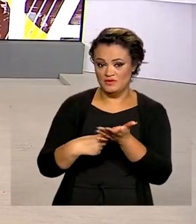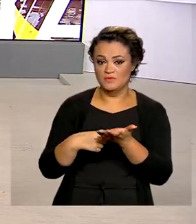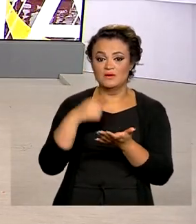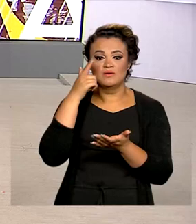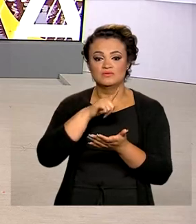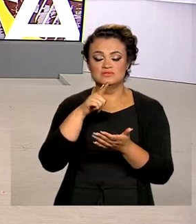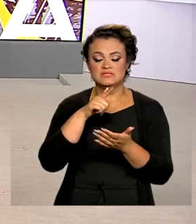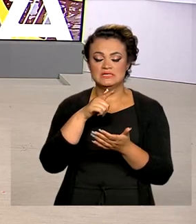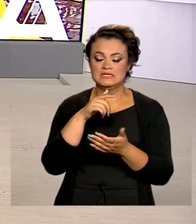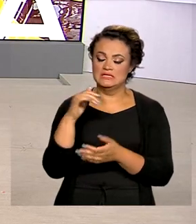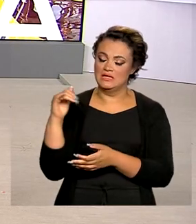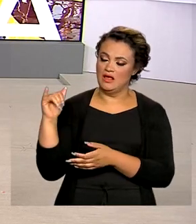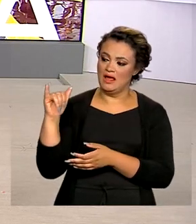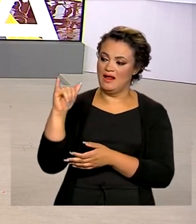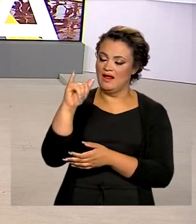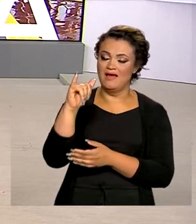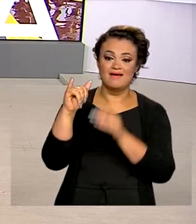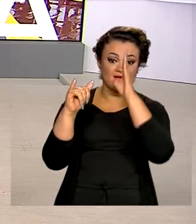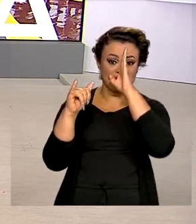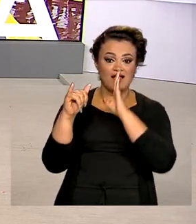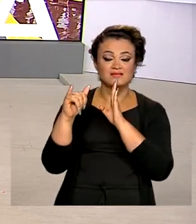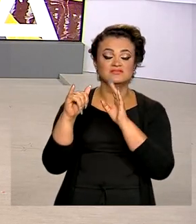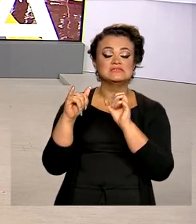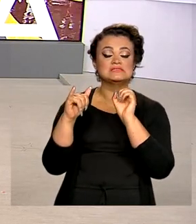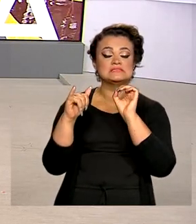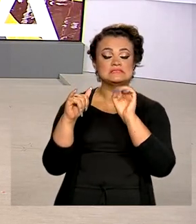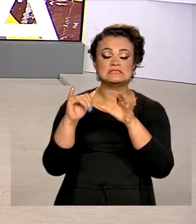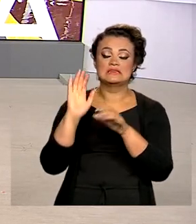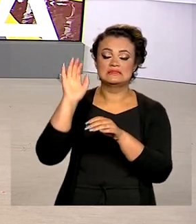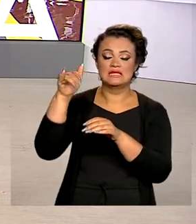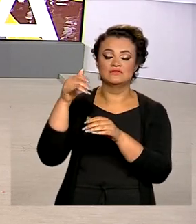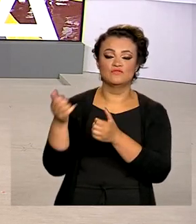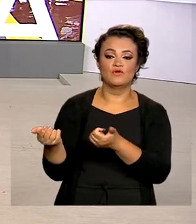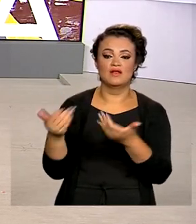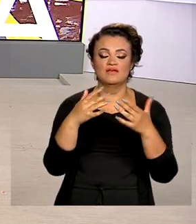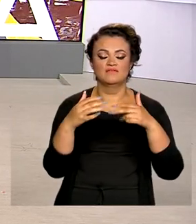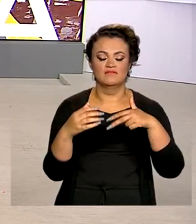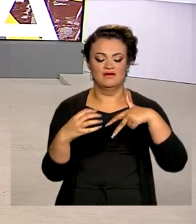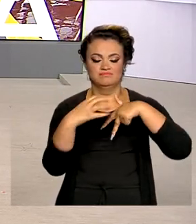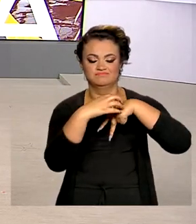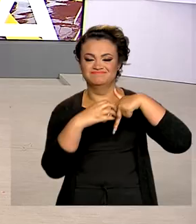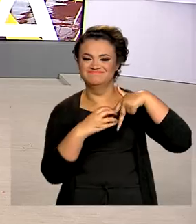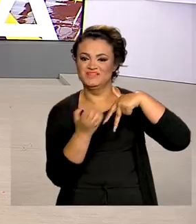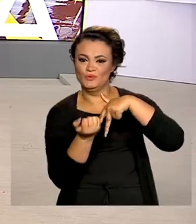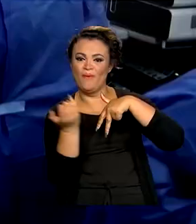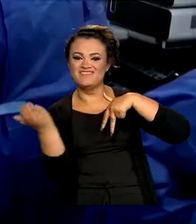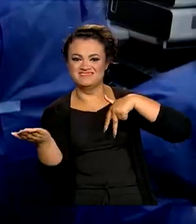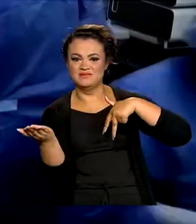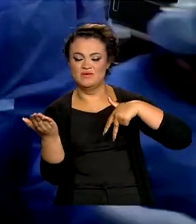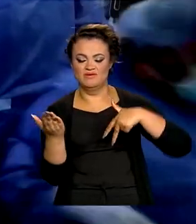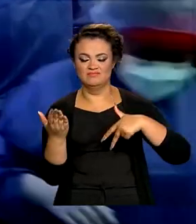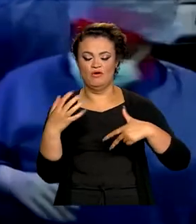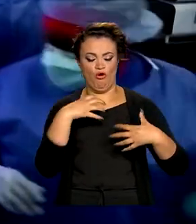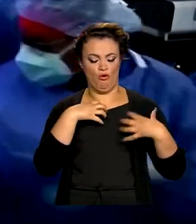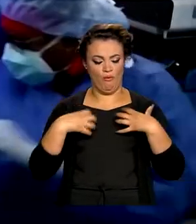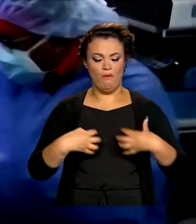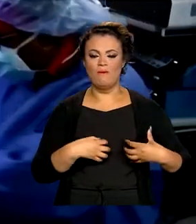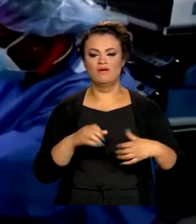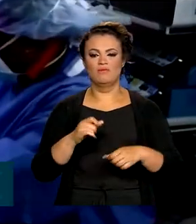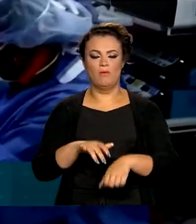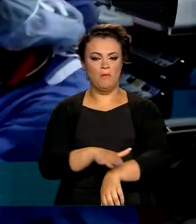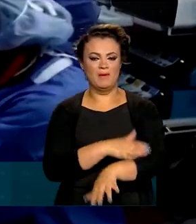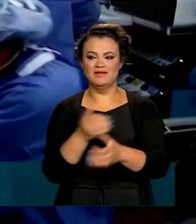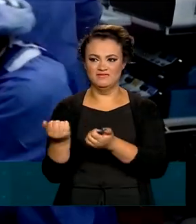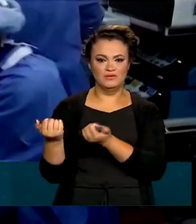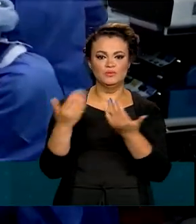transporte aéreo gratuito de órgãos e tecidos para transplantes e tratamentos. Entre